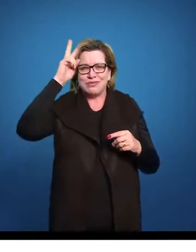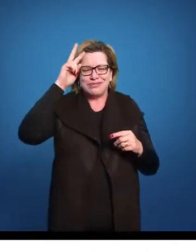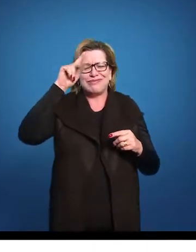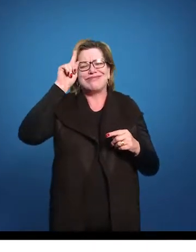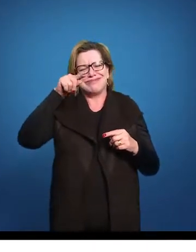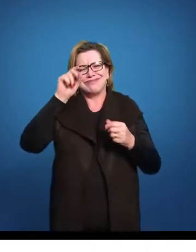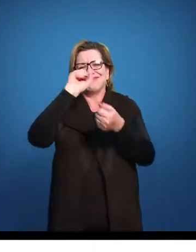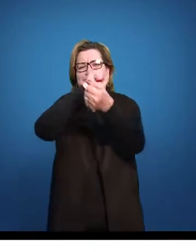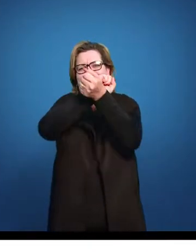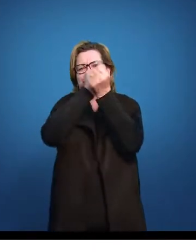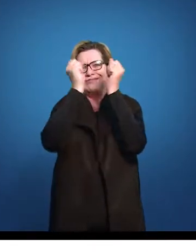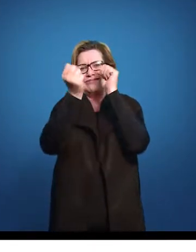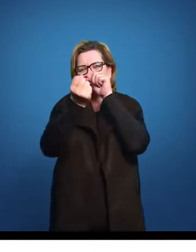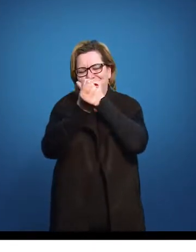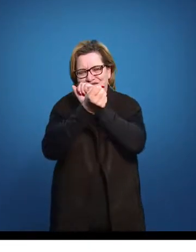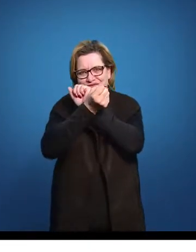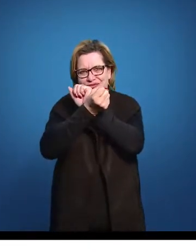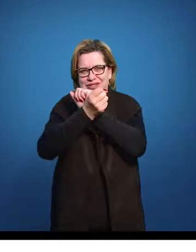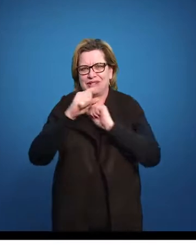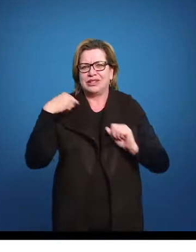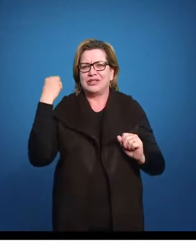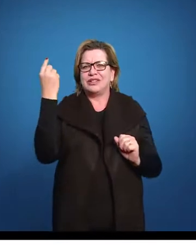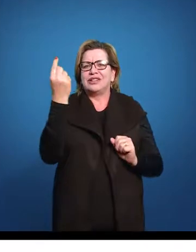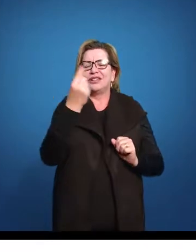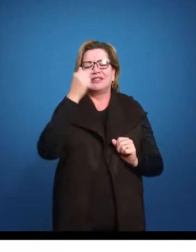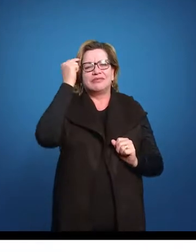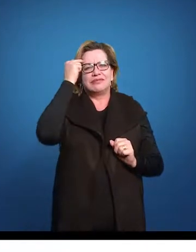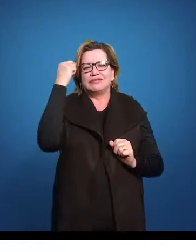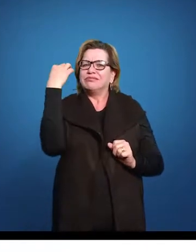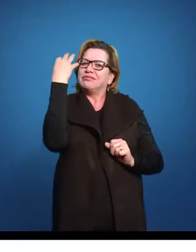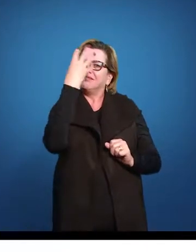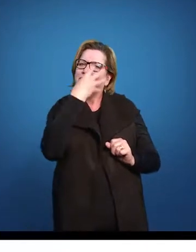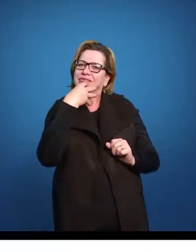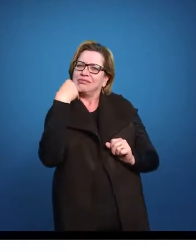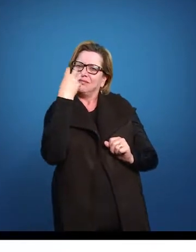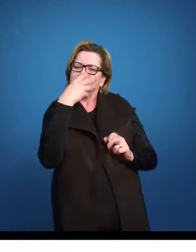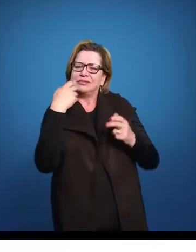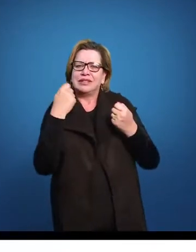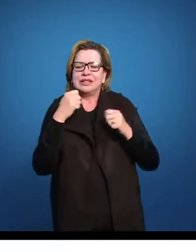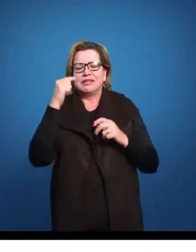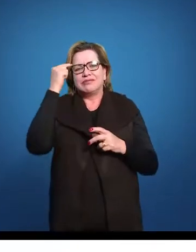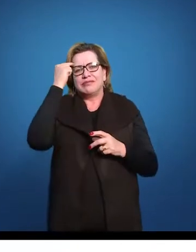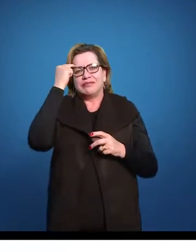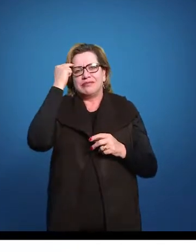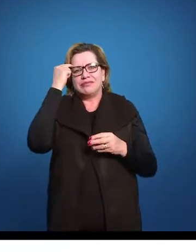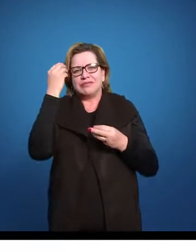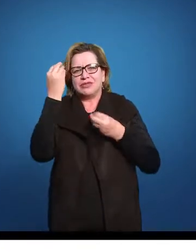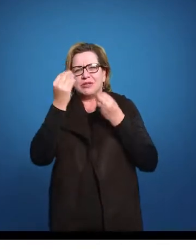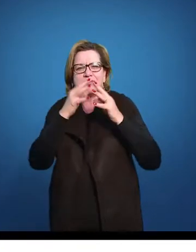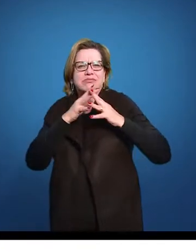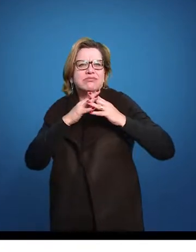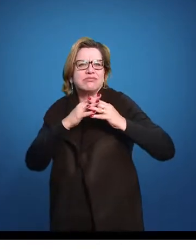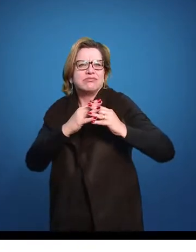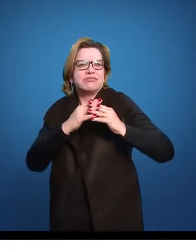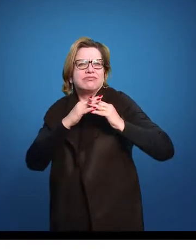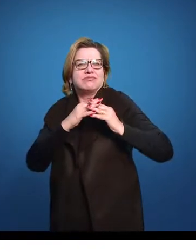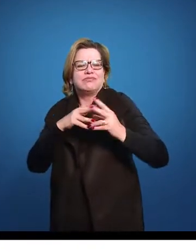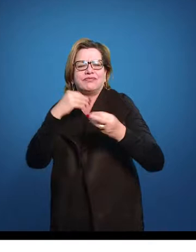escravidão. Portanto, para a gente pensar na literatura brasileira, para a gente pensar no romantismo, é necessário que a gente pense em todo esse complexo